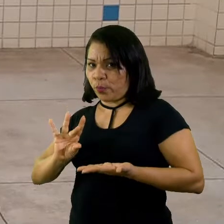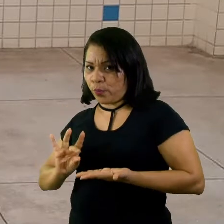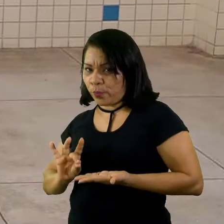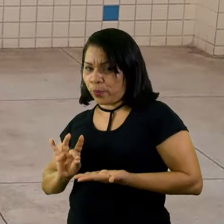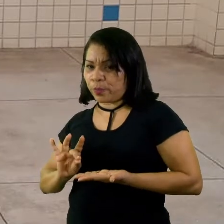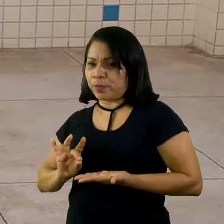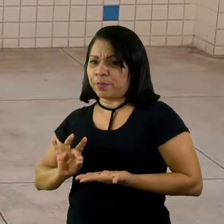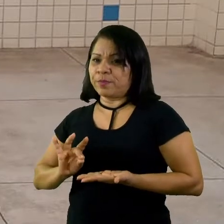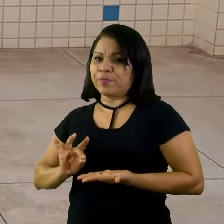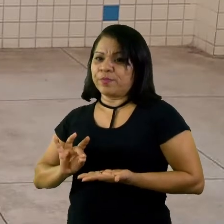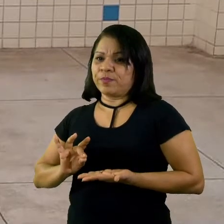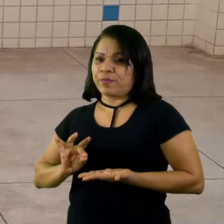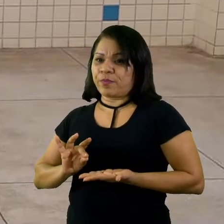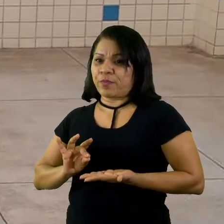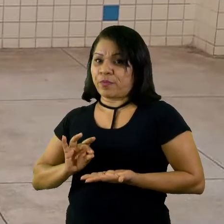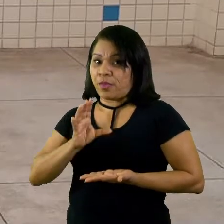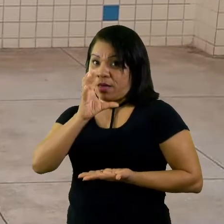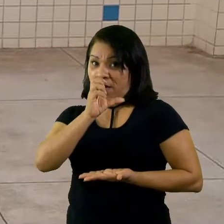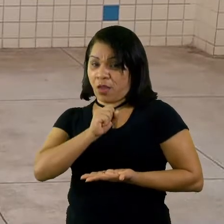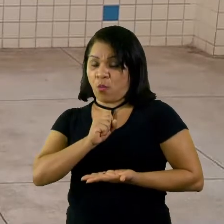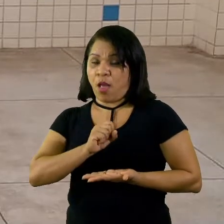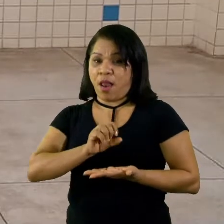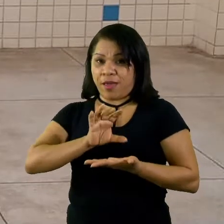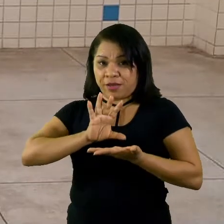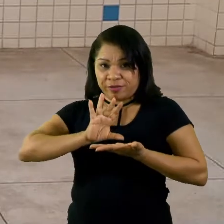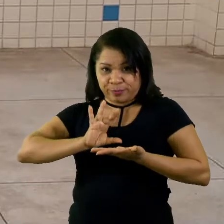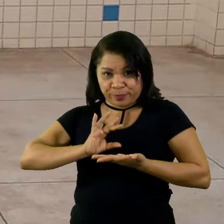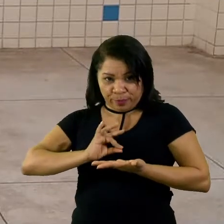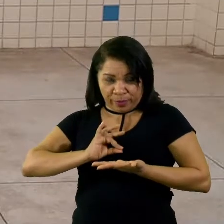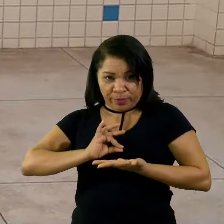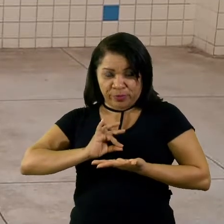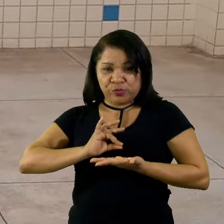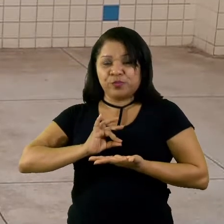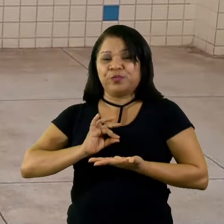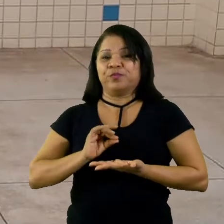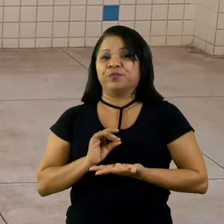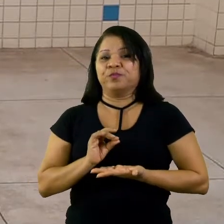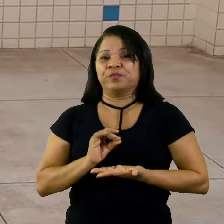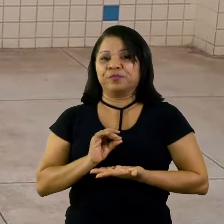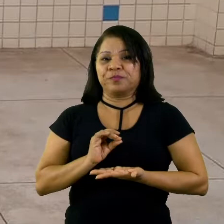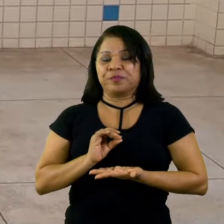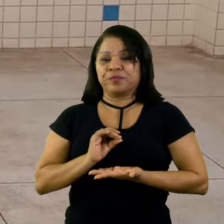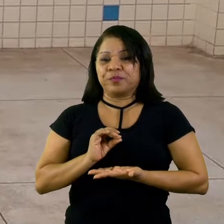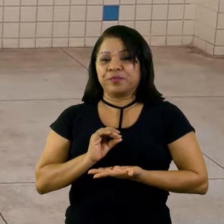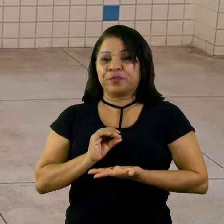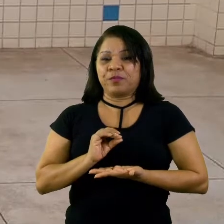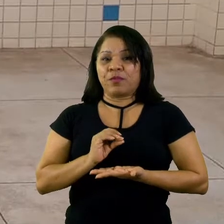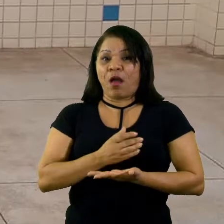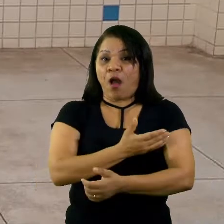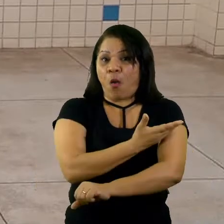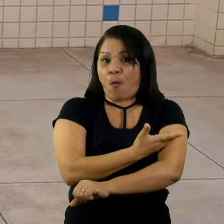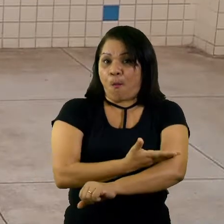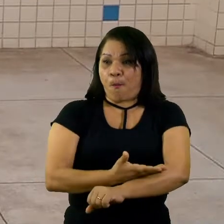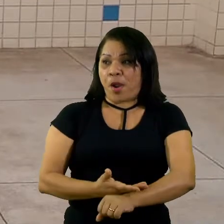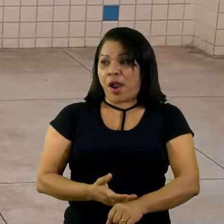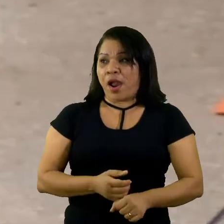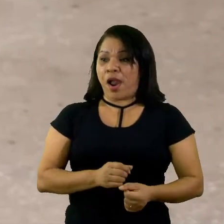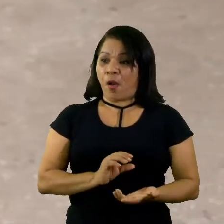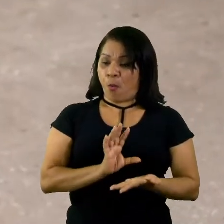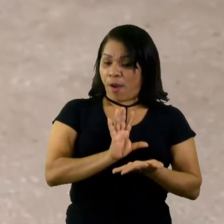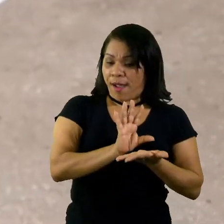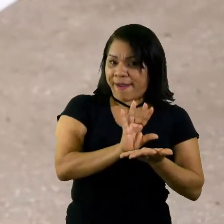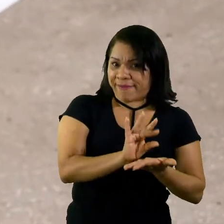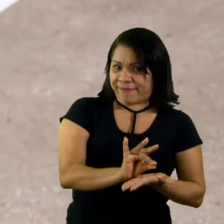Vou meu laranja aqui no meio. O meu branco aqui.